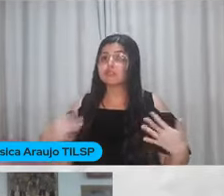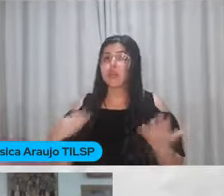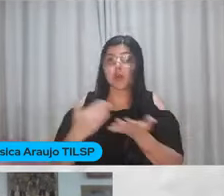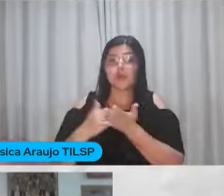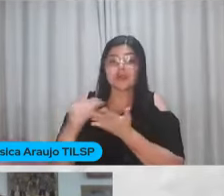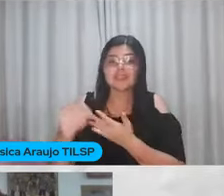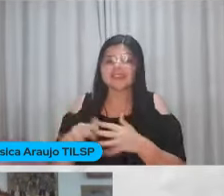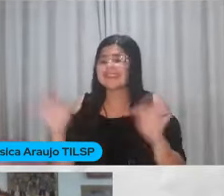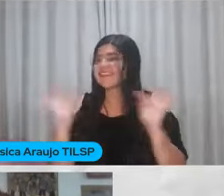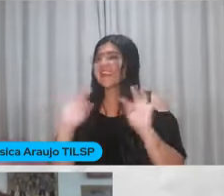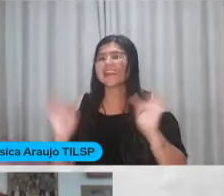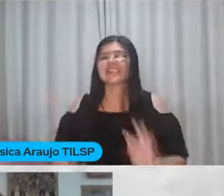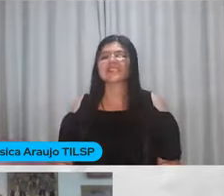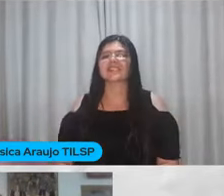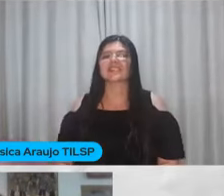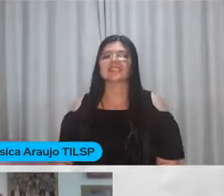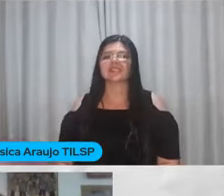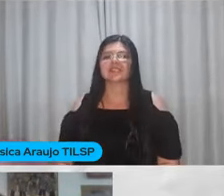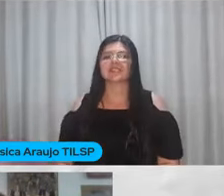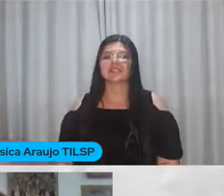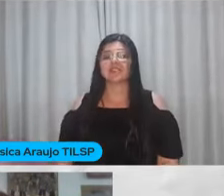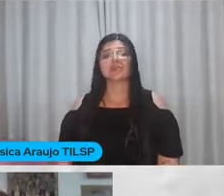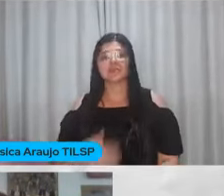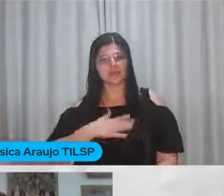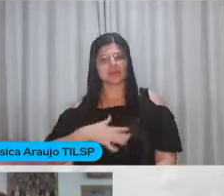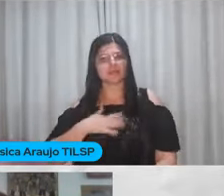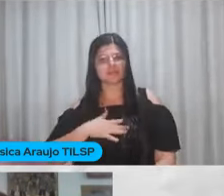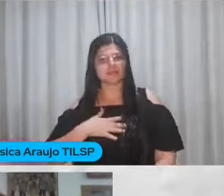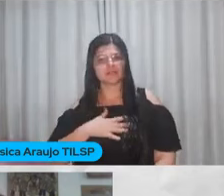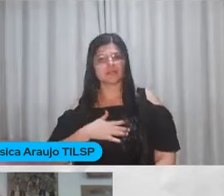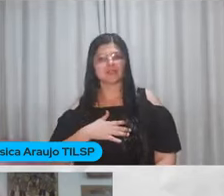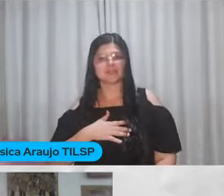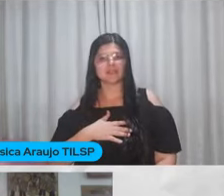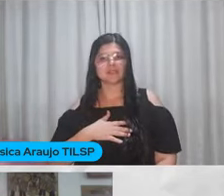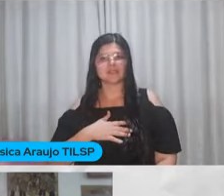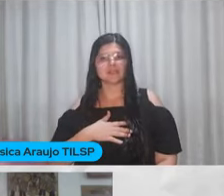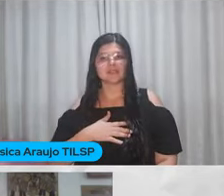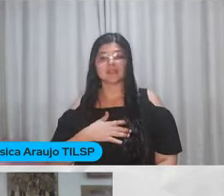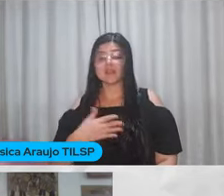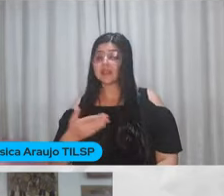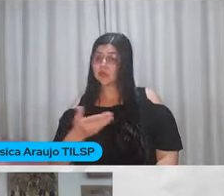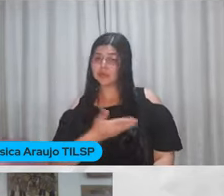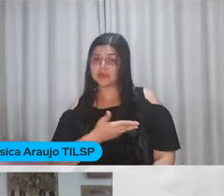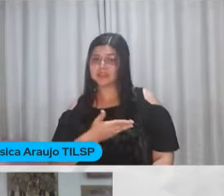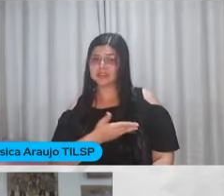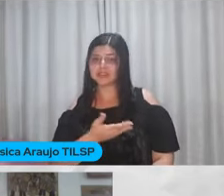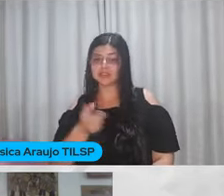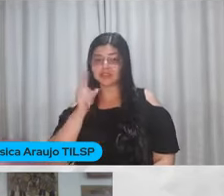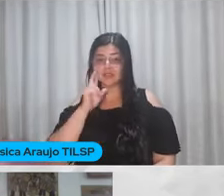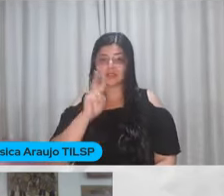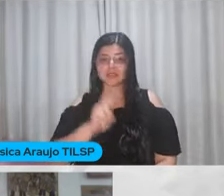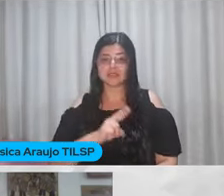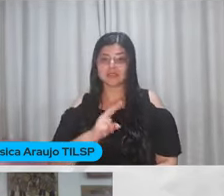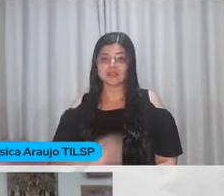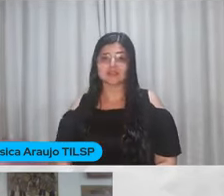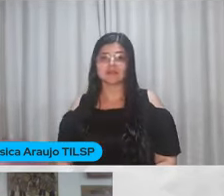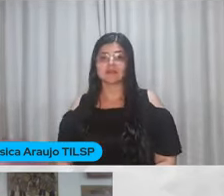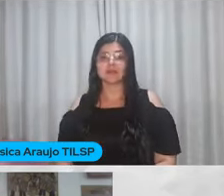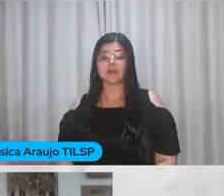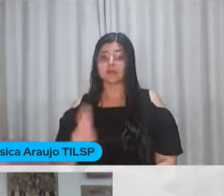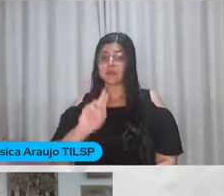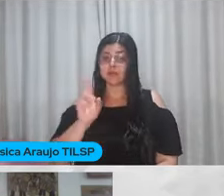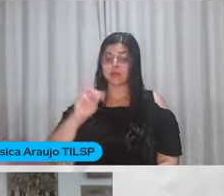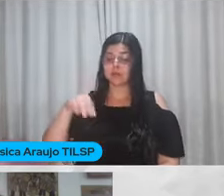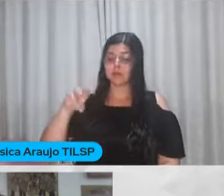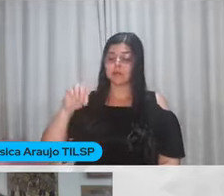Muito feliz Então primeiro Cumprimentar Todos os colegas E as colegas Que estão aí Nos assistindo Meu nome então